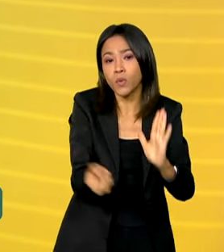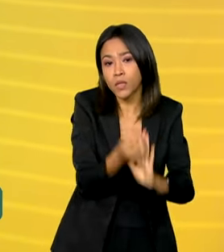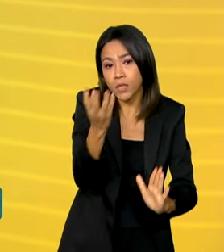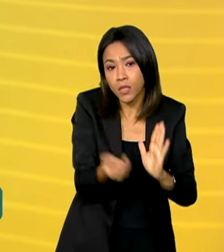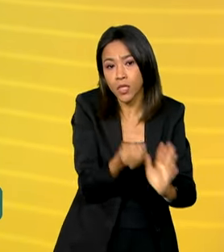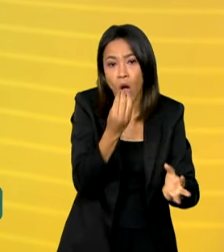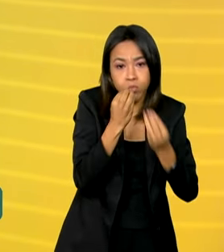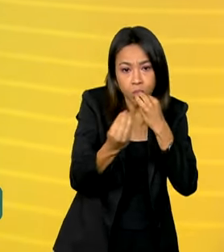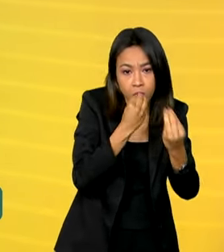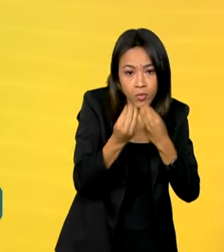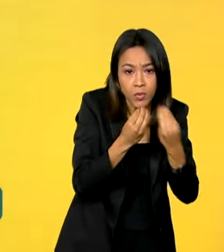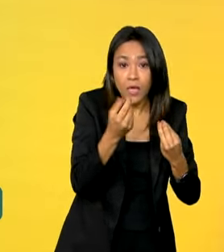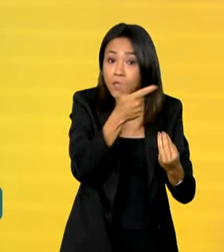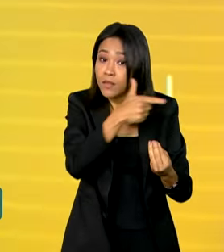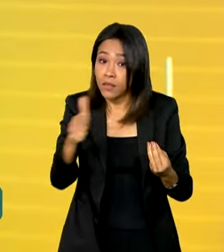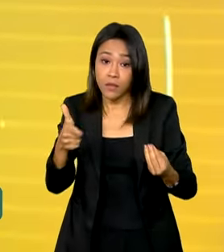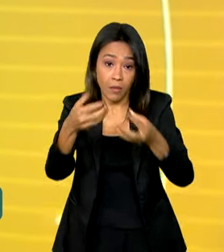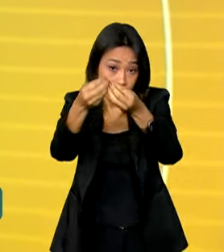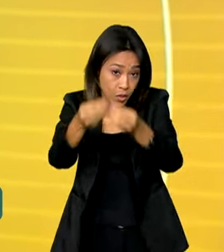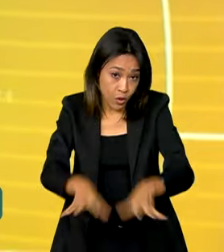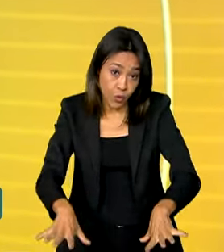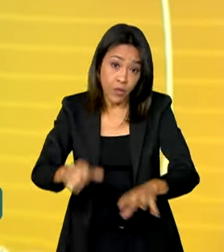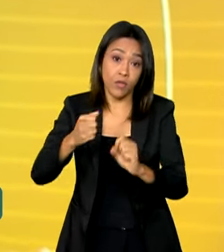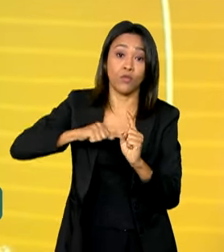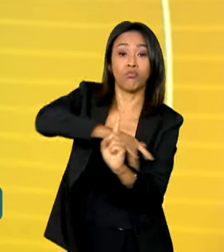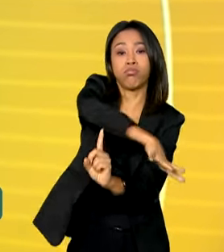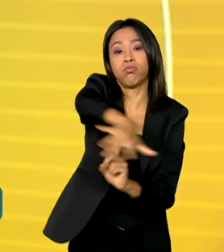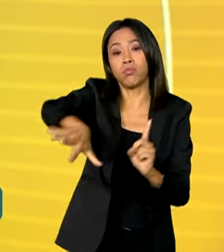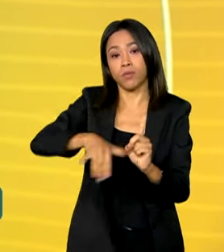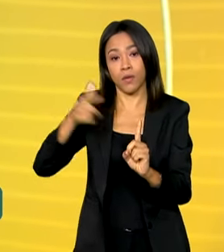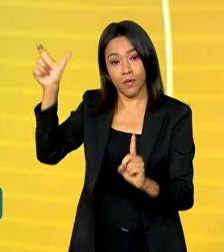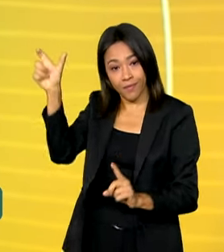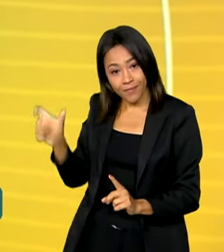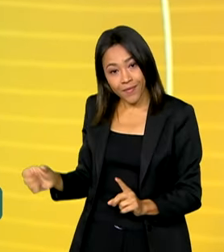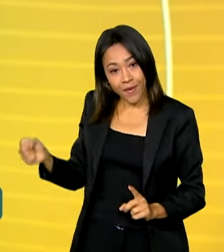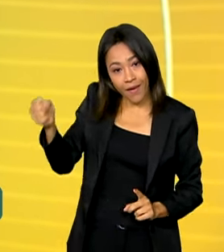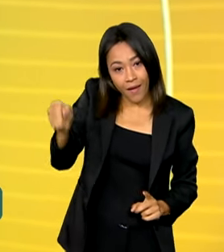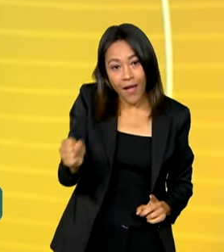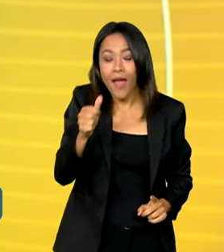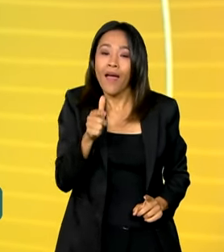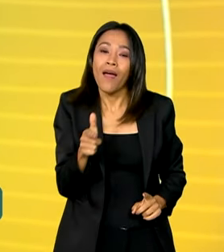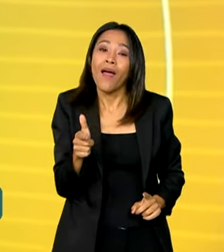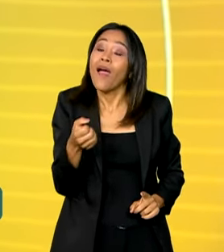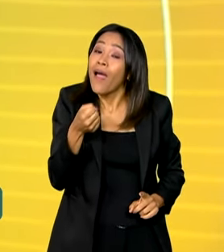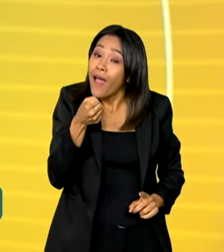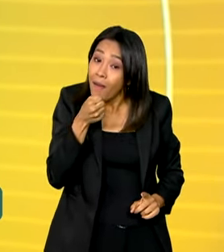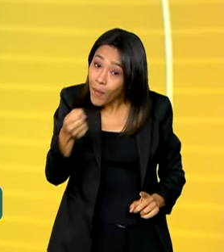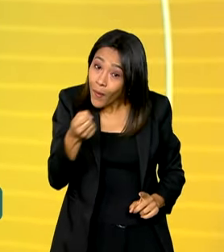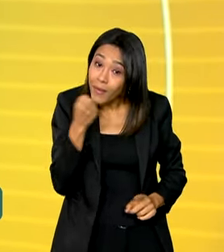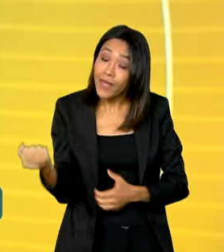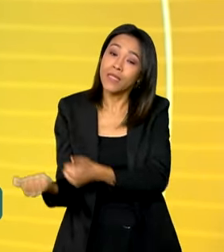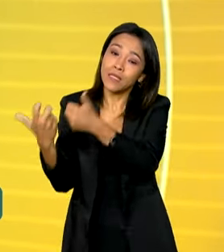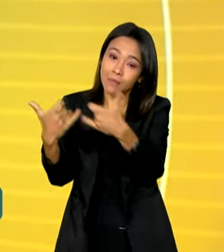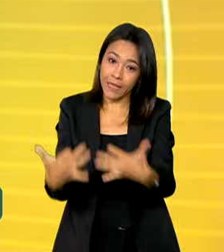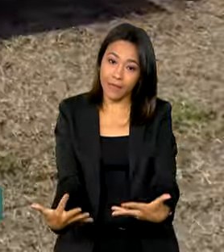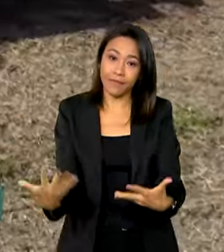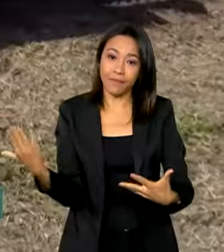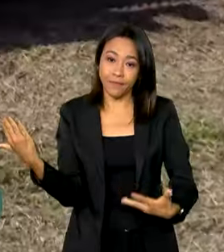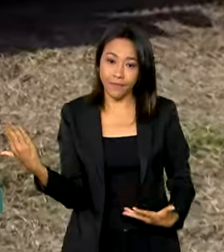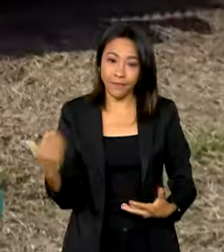sem degradar o meio ambiente. Nossa repórter Graciele Bittencourt acompanhou o encontro e traz os detalhes.